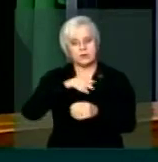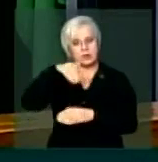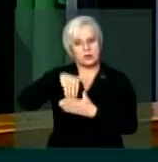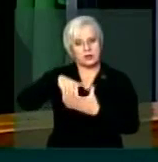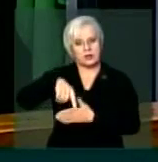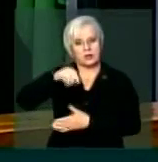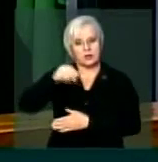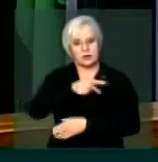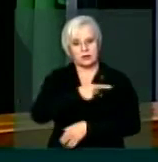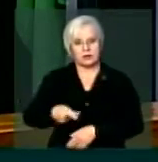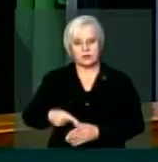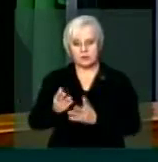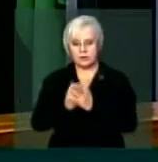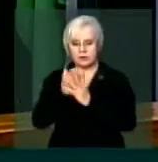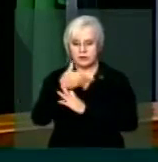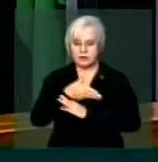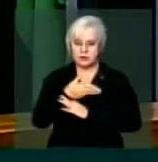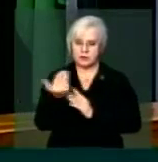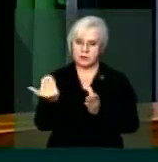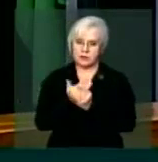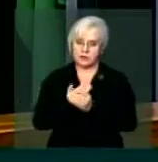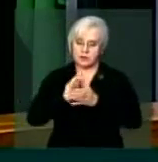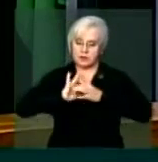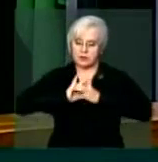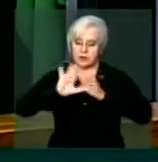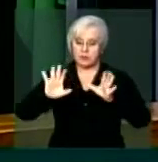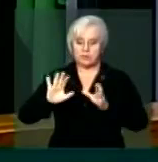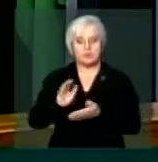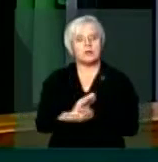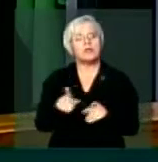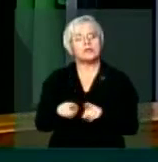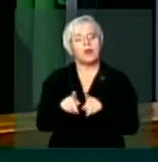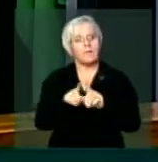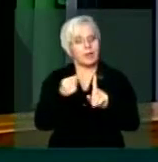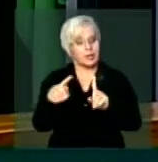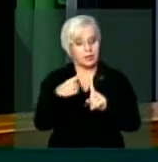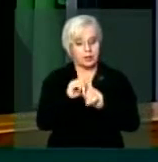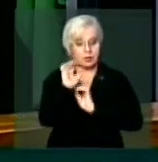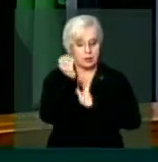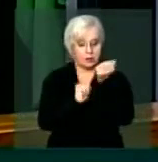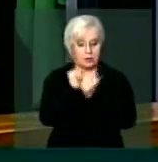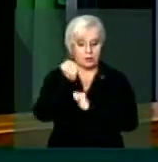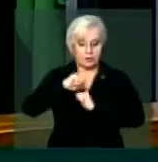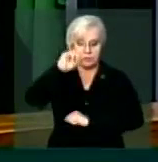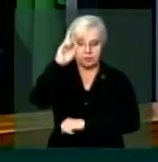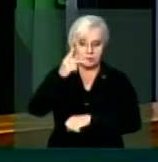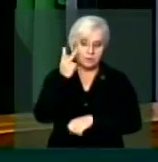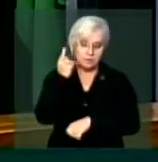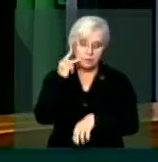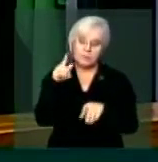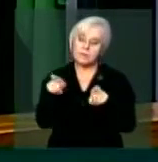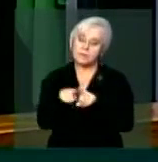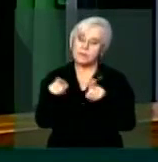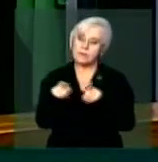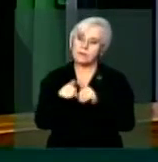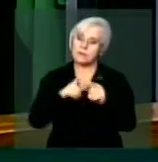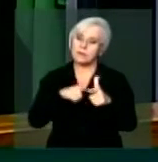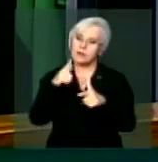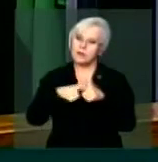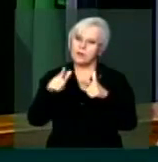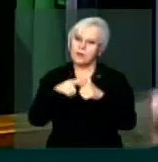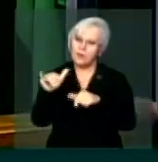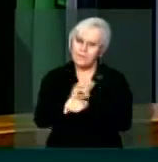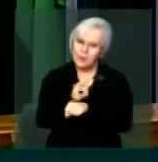presidentes através de um processo democrático. O desafio na área industrial do Ceará passa também pelos gargalhos